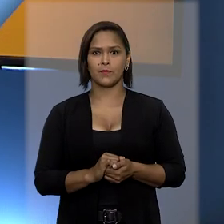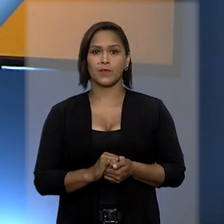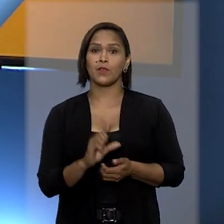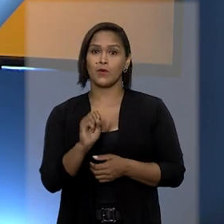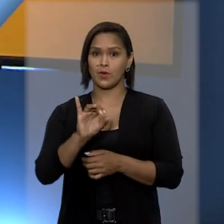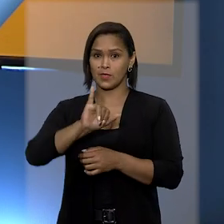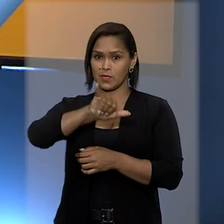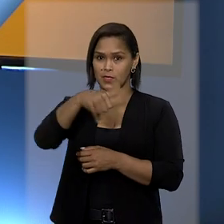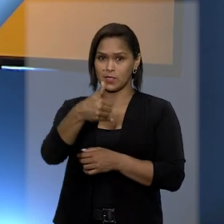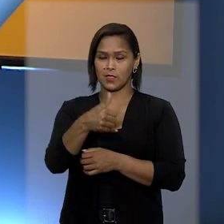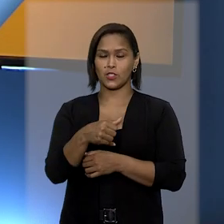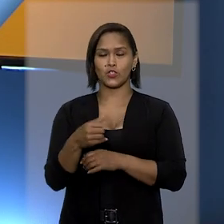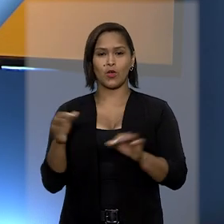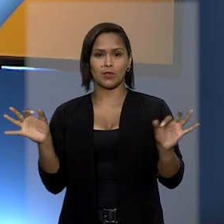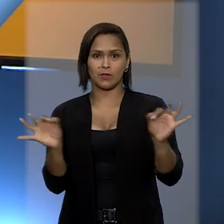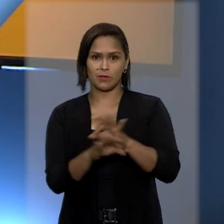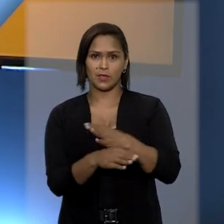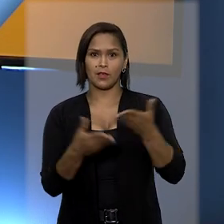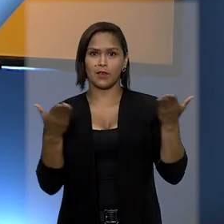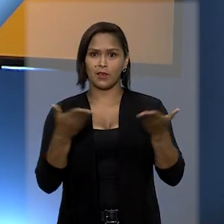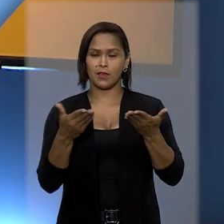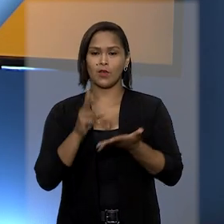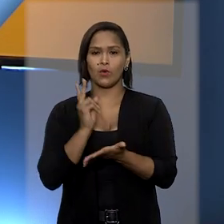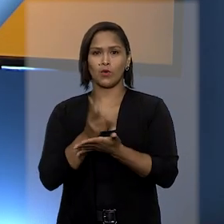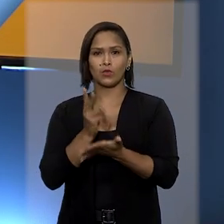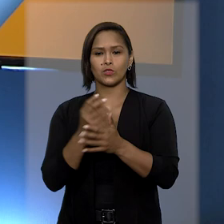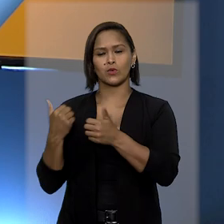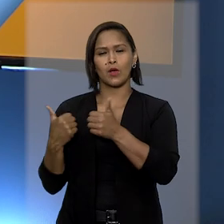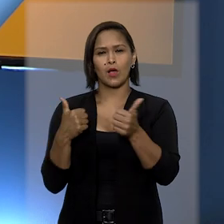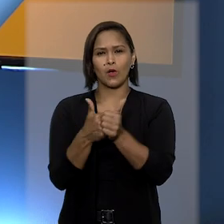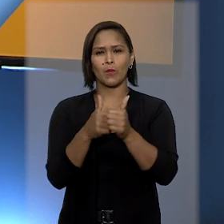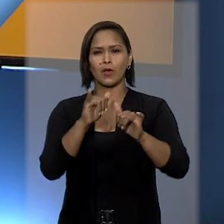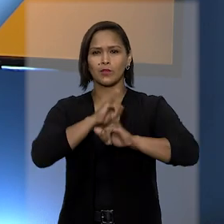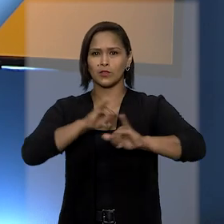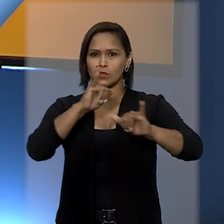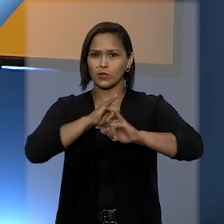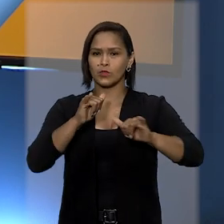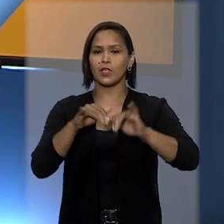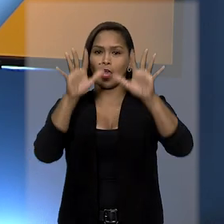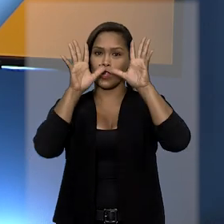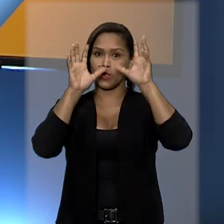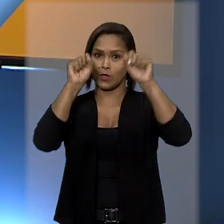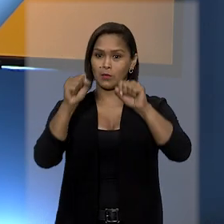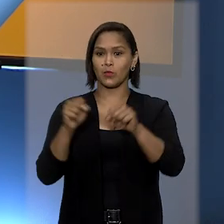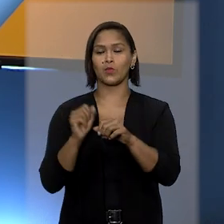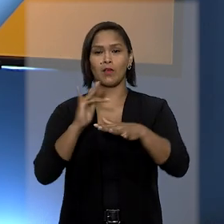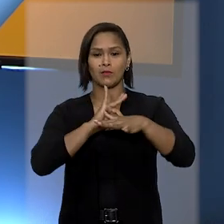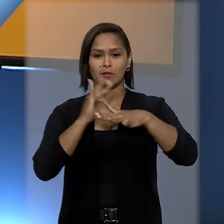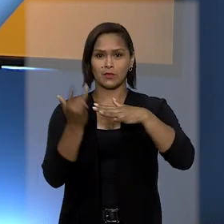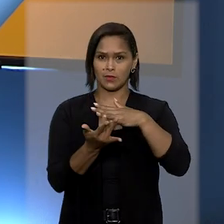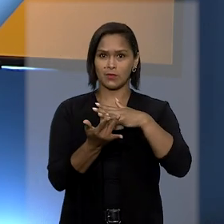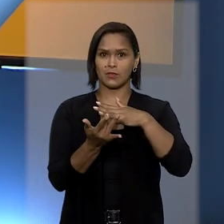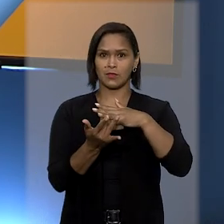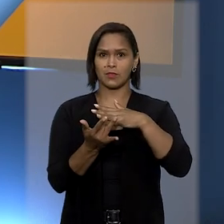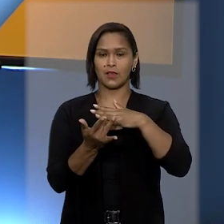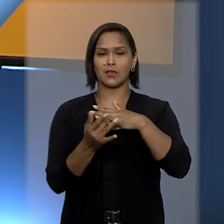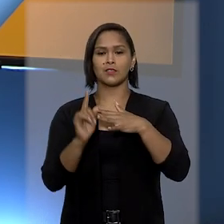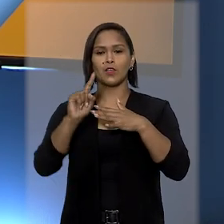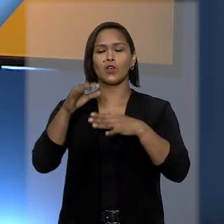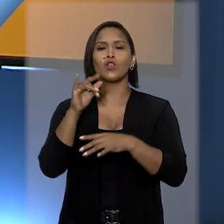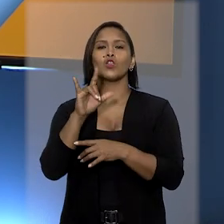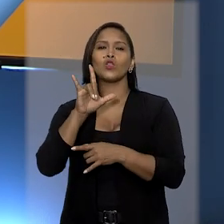E o STJ Notícias fica por aqui. Continue acompanhando as notícias do Tribunal nas nossas redes sociais,